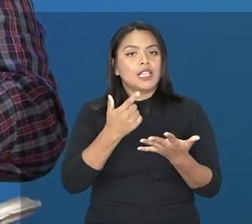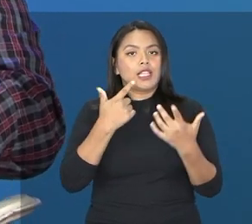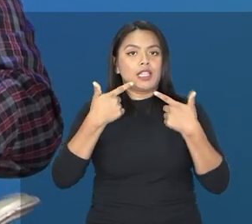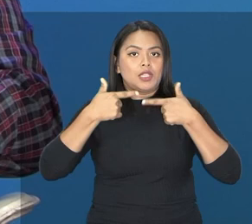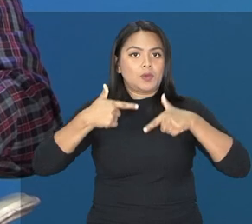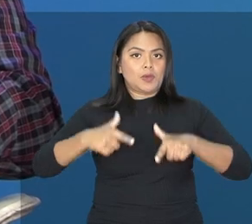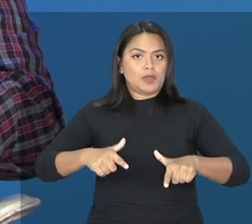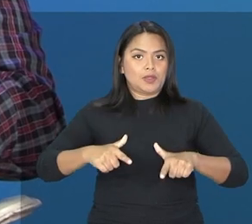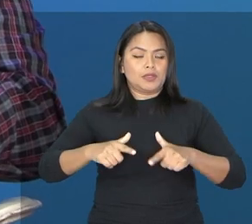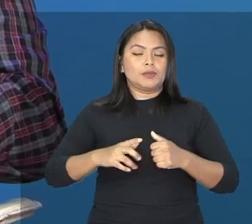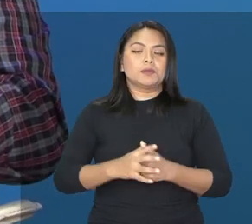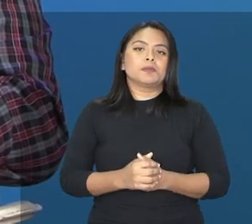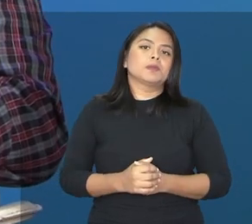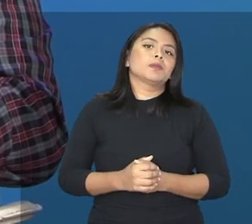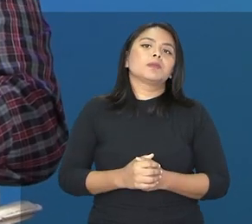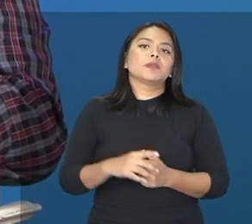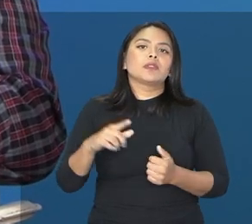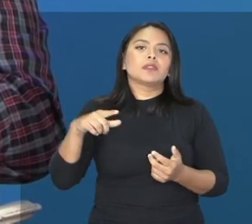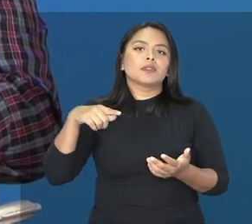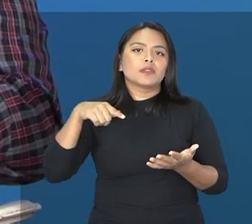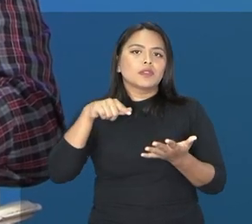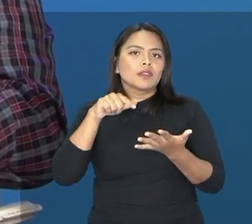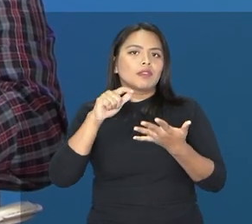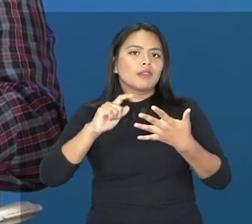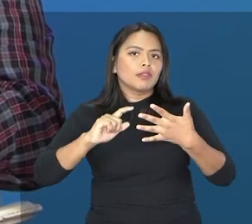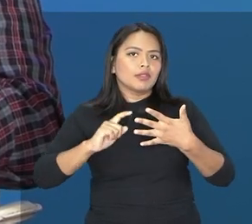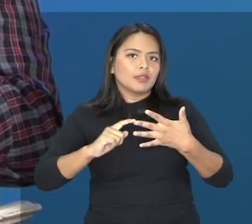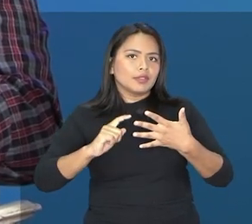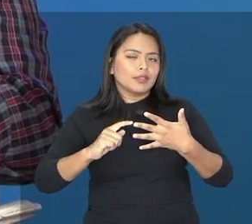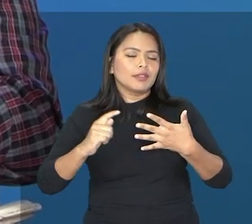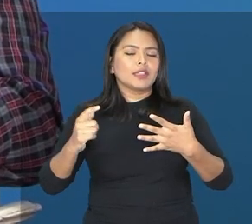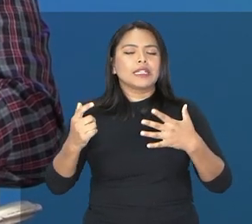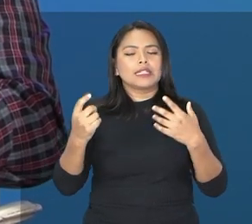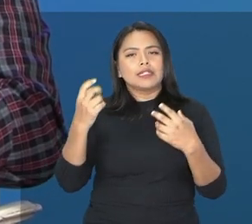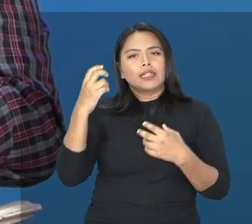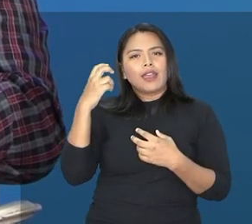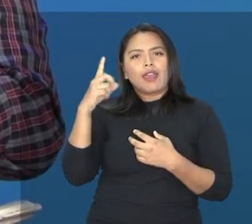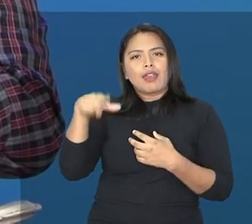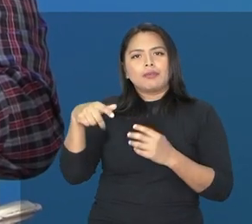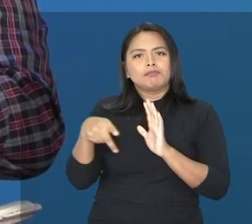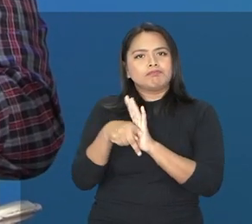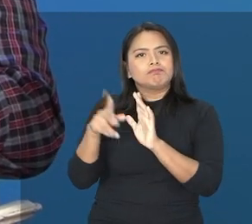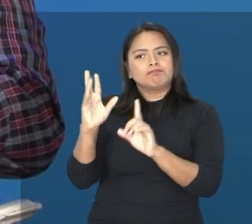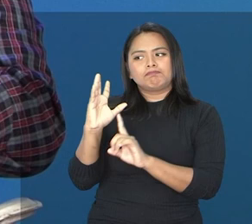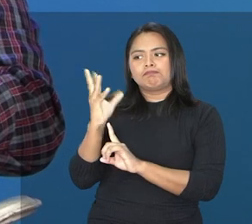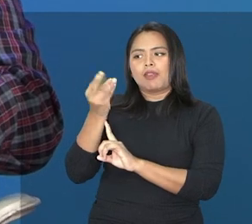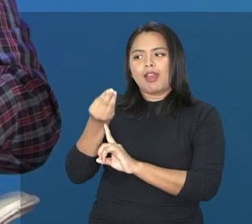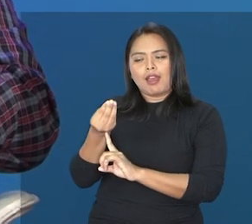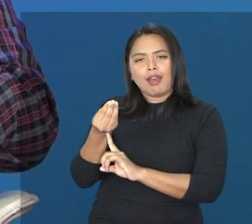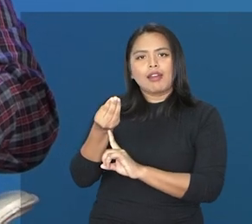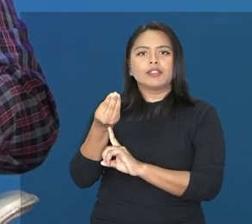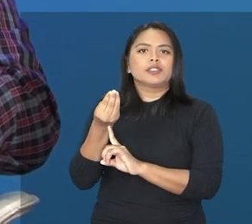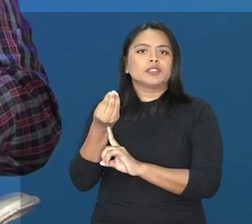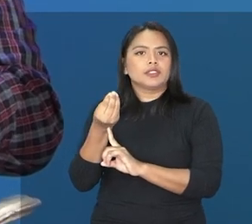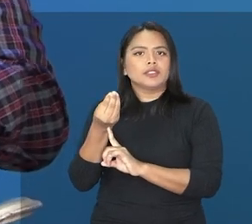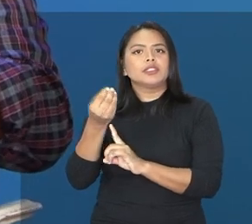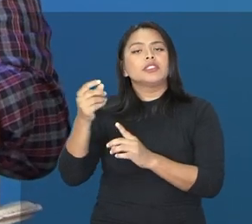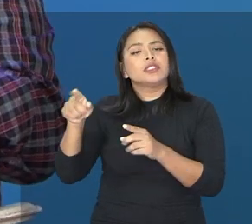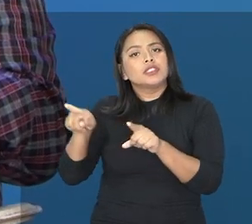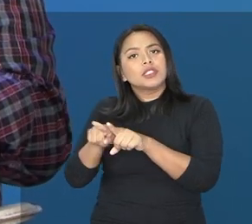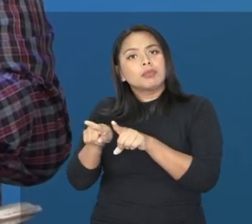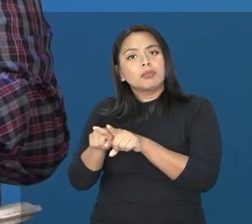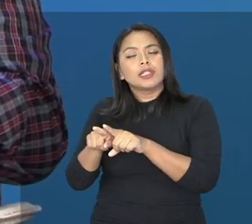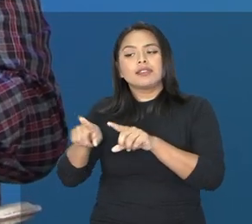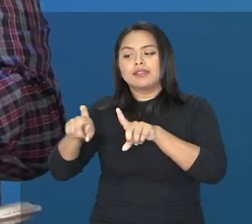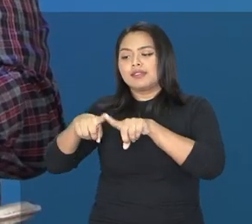nós trabalhamos também na área de criatividade e artes, e trabalhamos também com uma sala